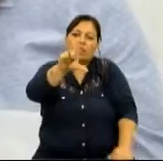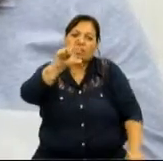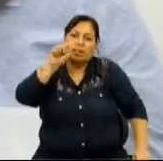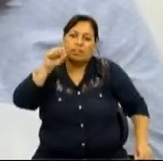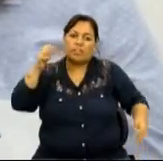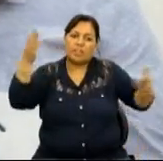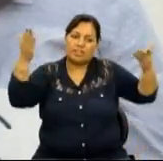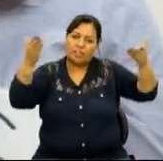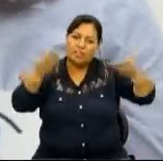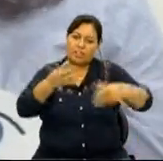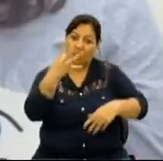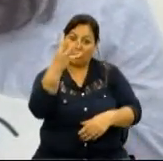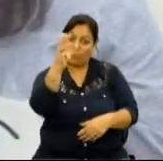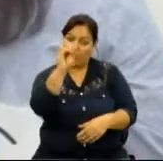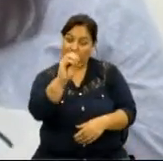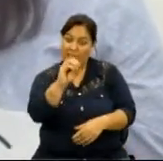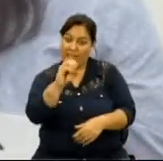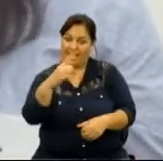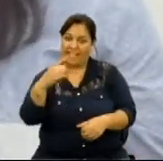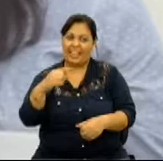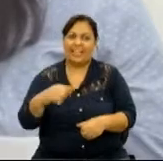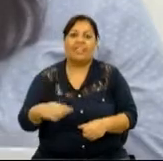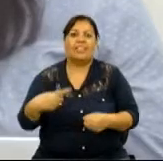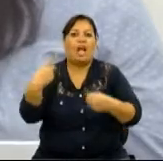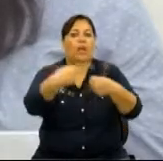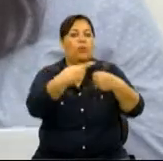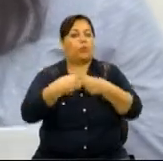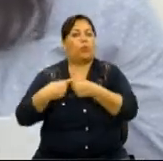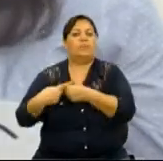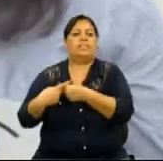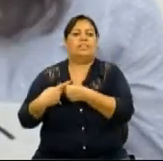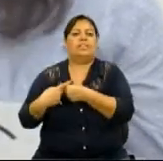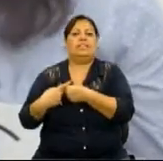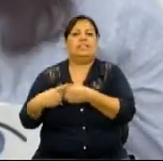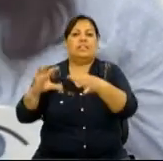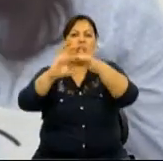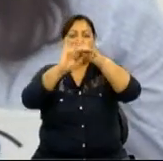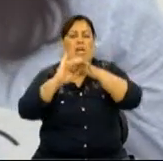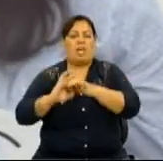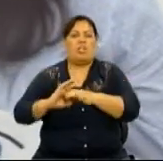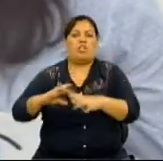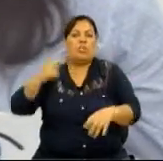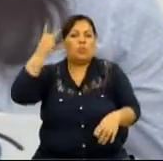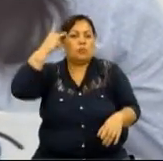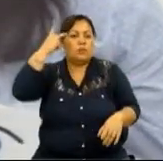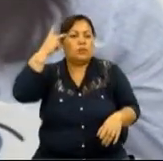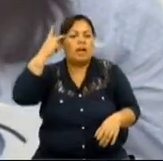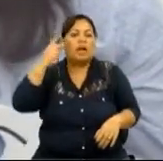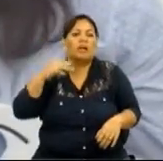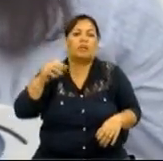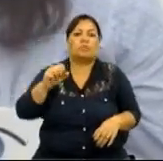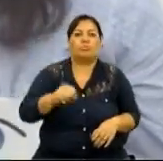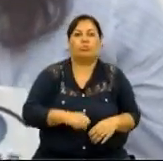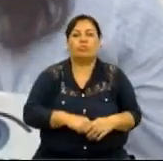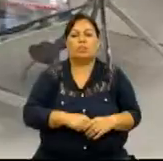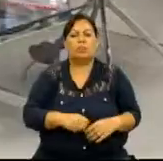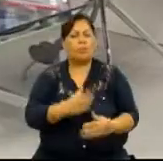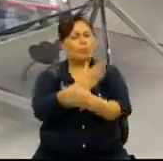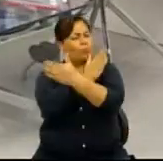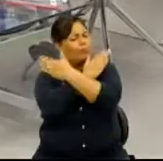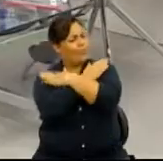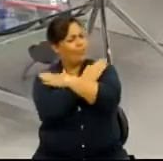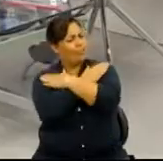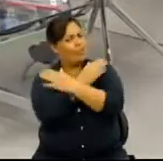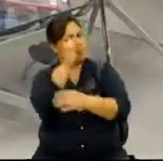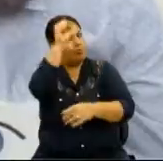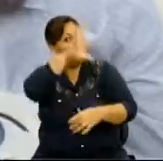programa foi escolhido e hoje vai para 40 cidades, que é uma rede de TVs comunitárias do Estado de São Paulo, a SESP.